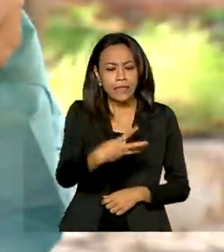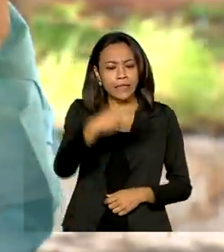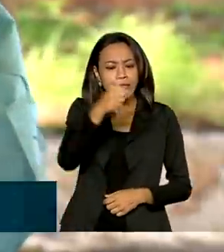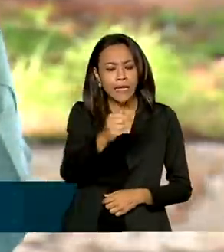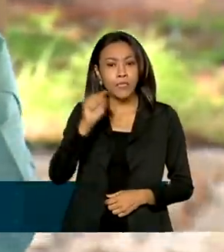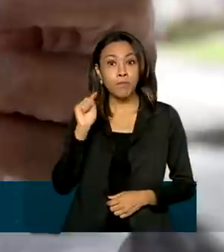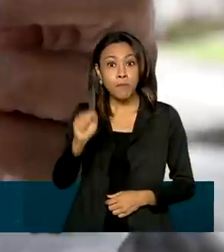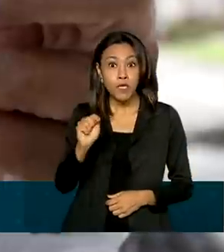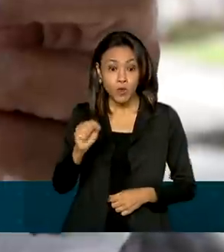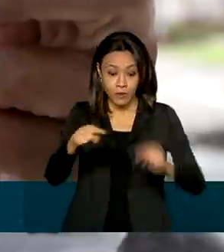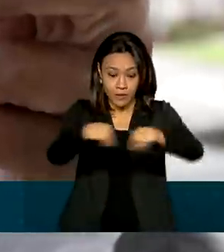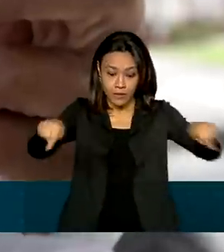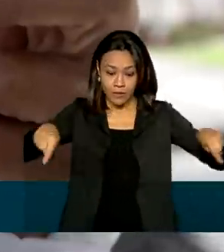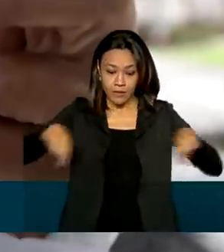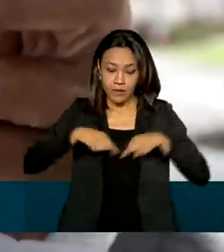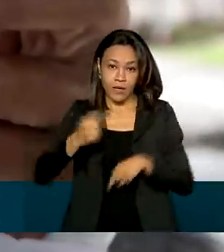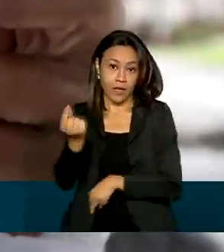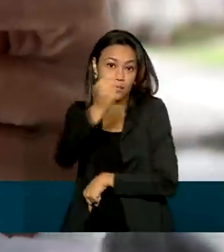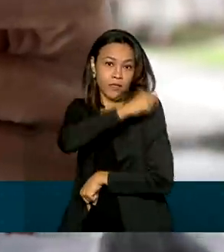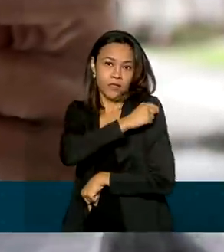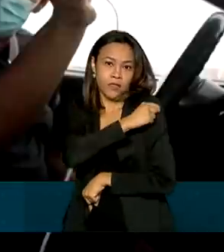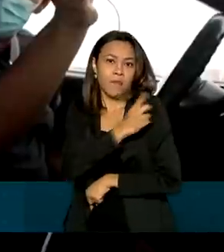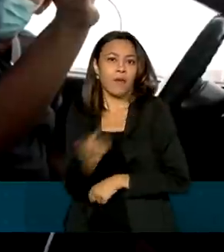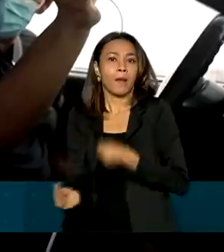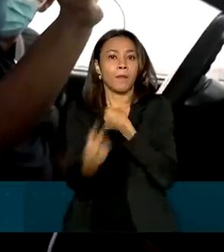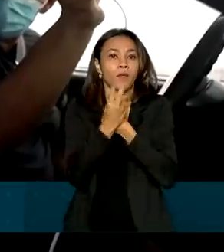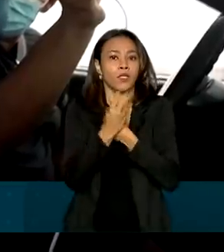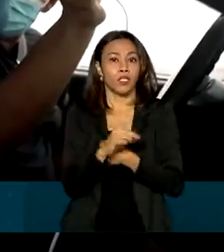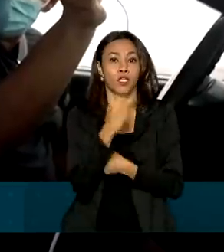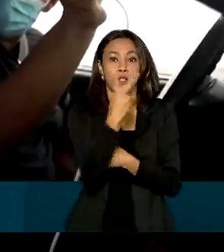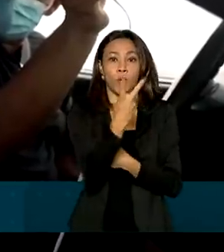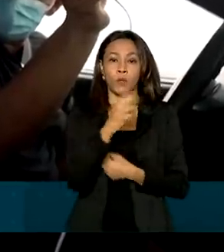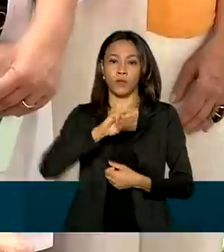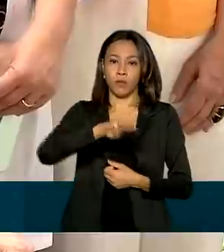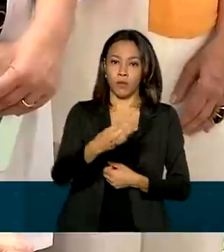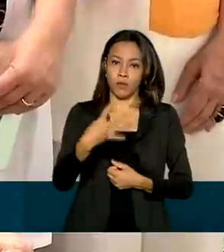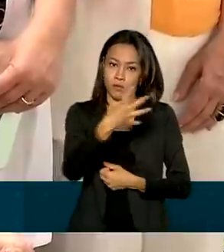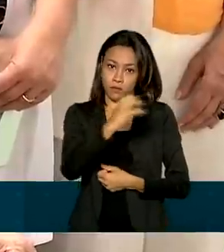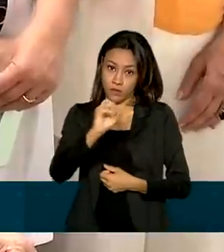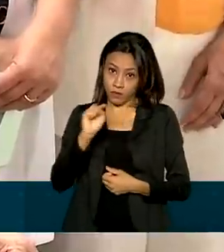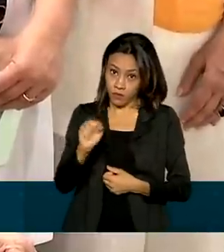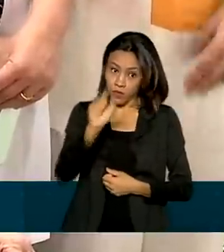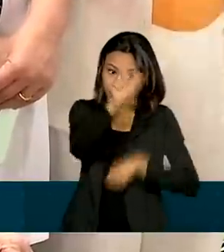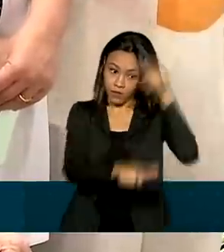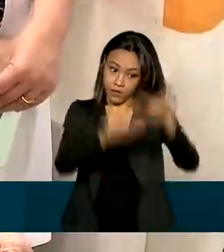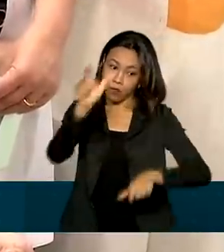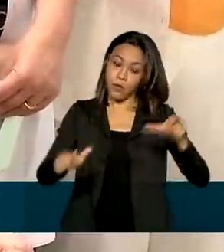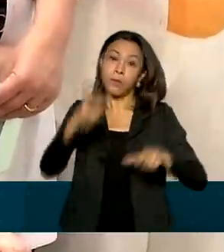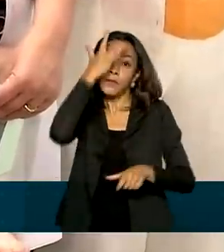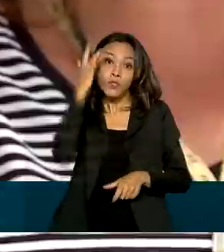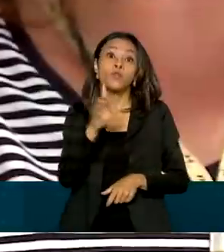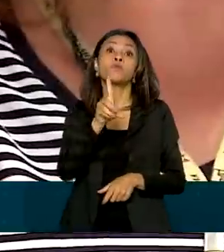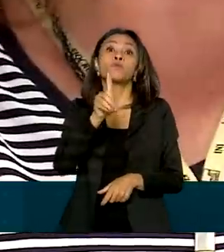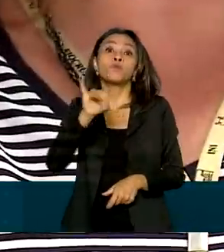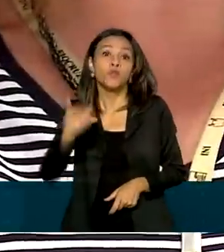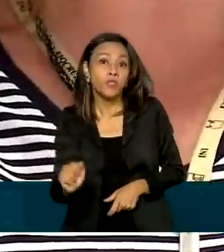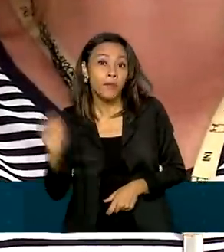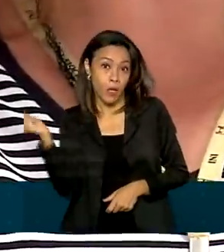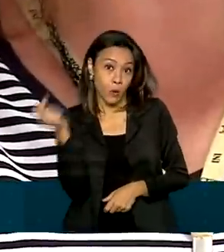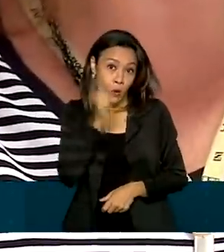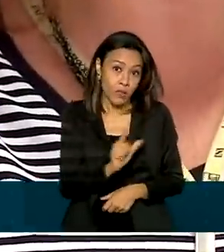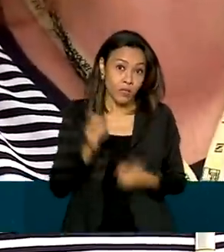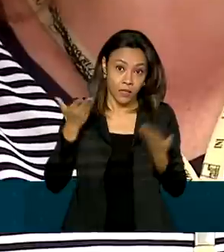vacina do país para imunizar até 2 milhões e 400 mil brasileiros por dia. Para chegar neste